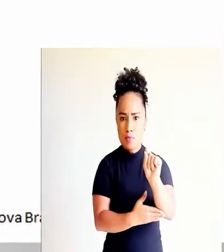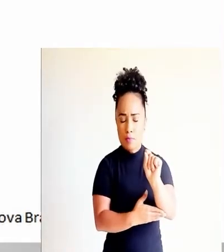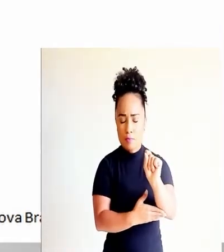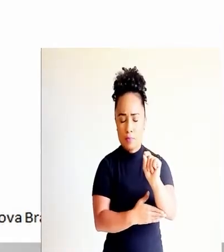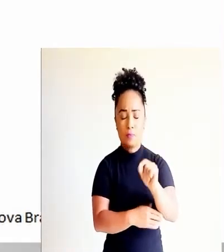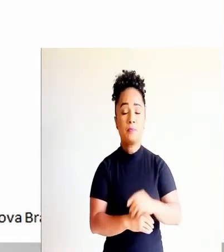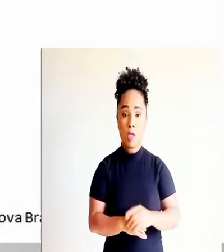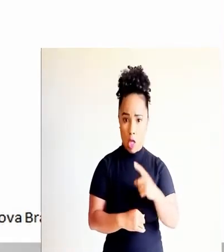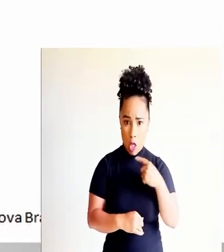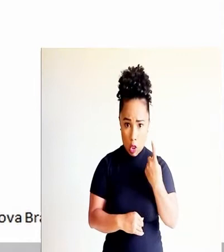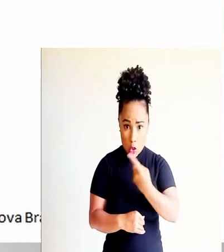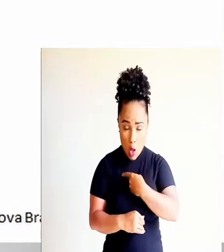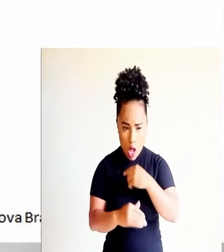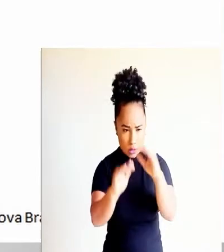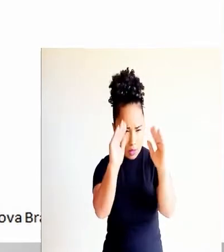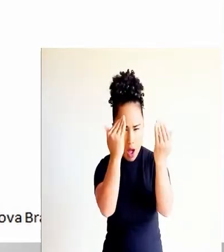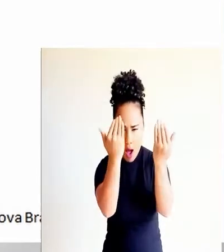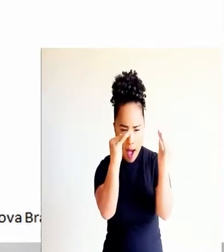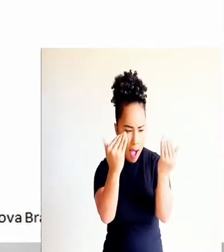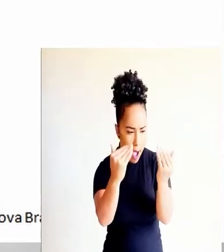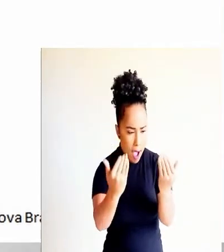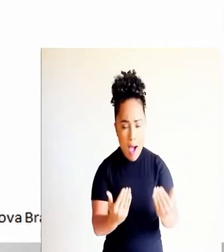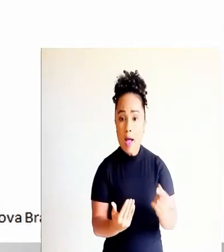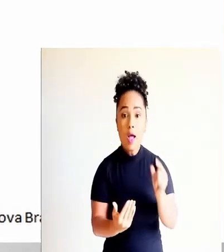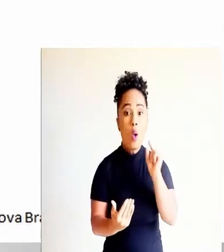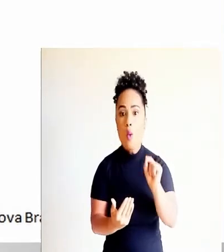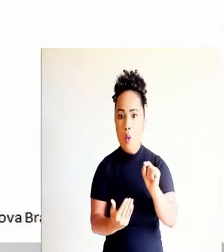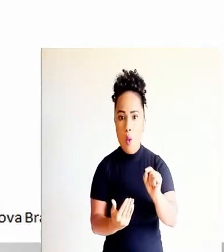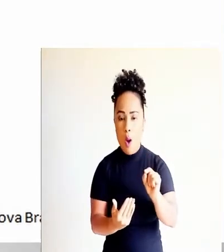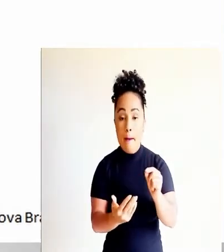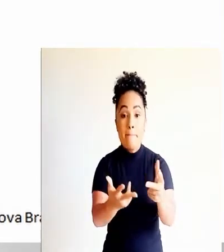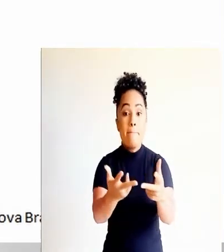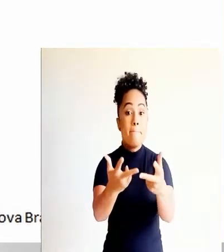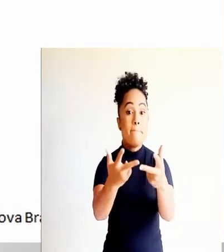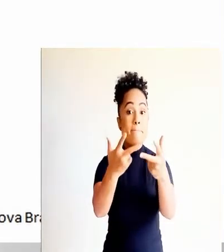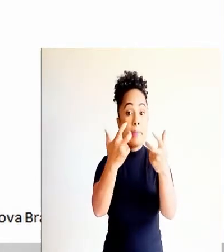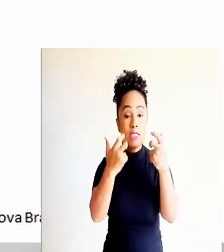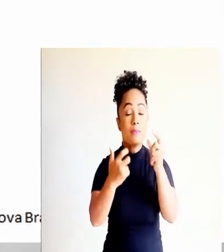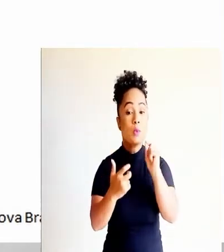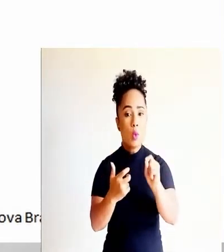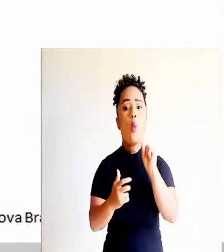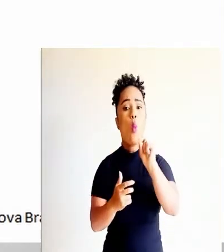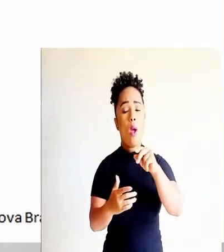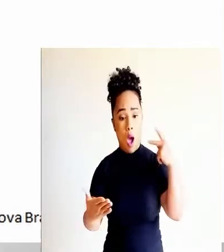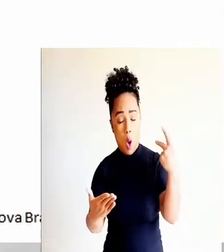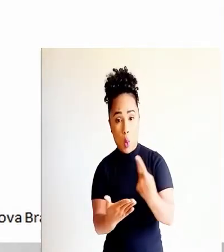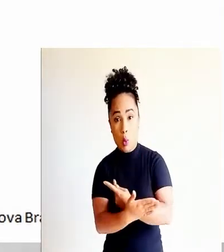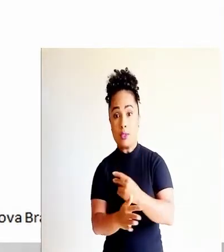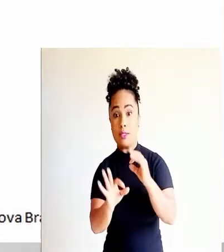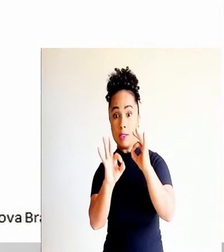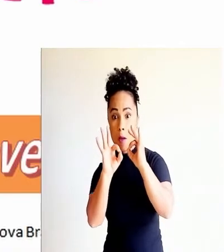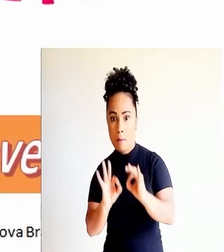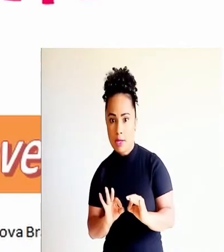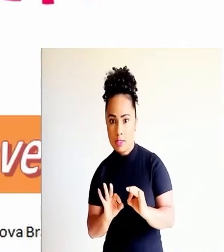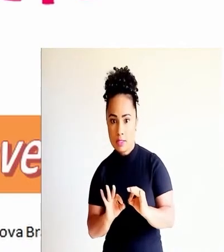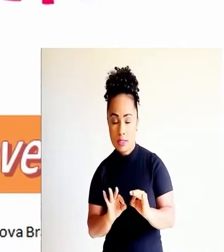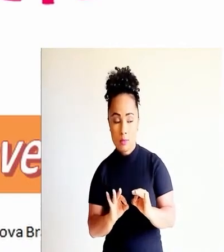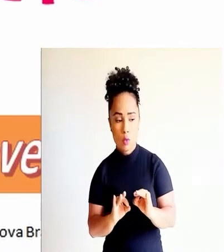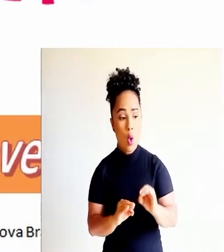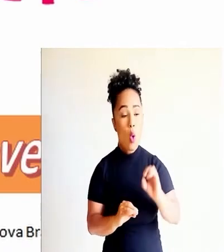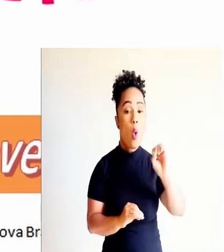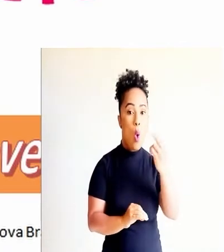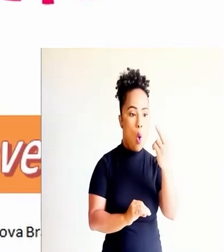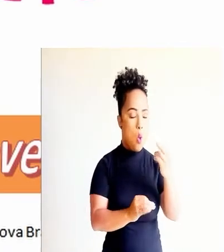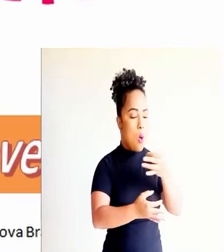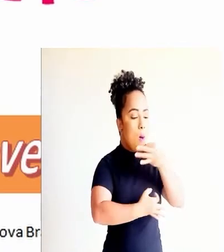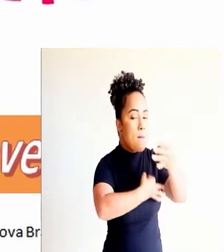sobre essa frase? Então, nós estamos nessa questão tentando diferenciar o que é fato e